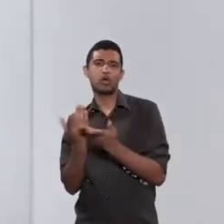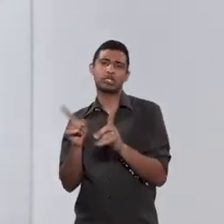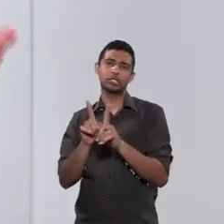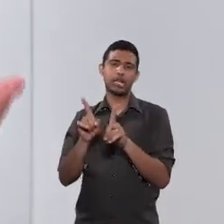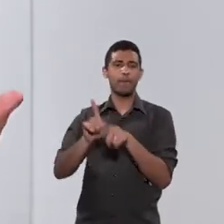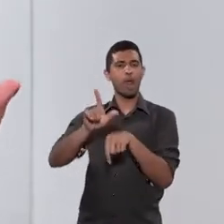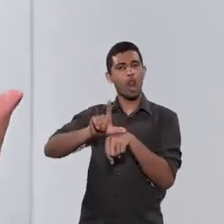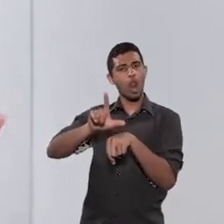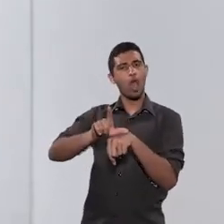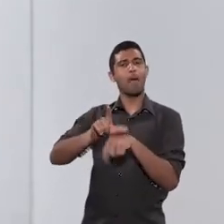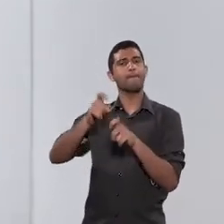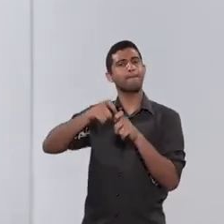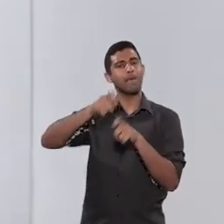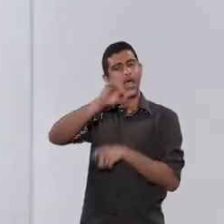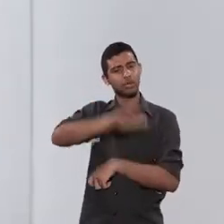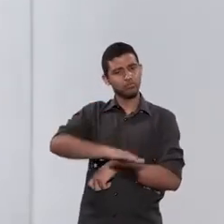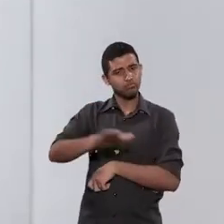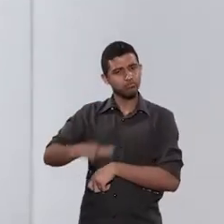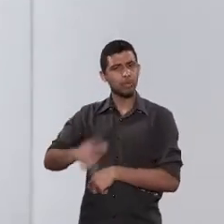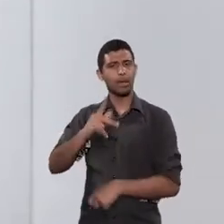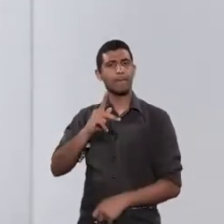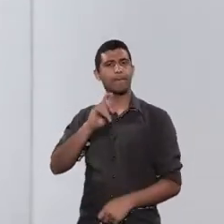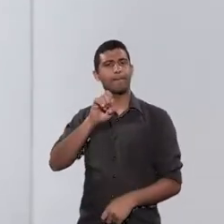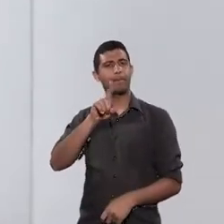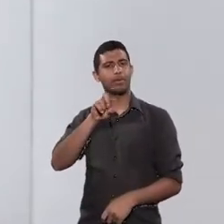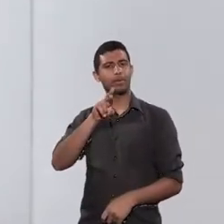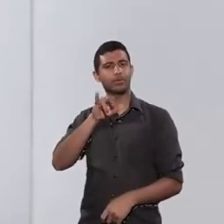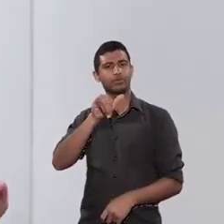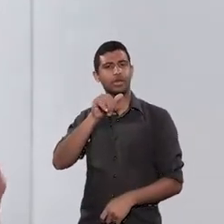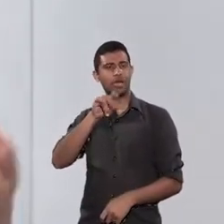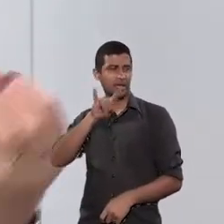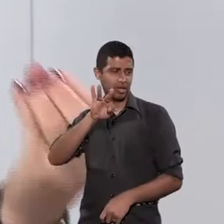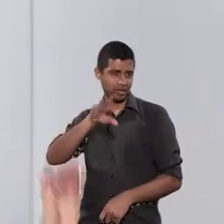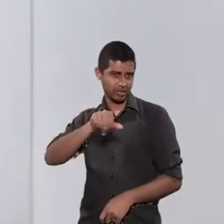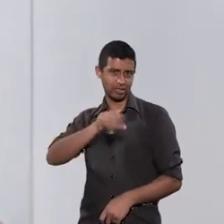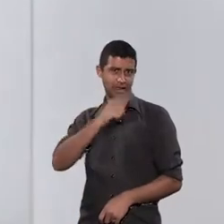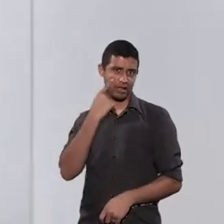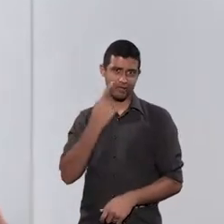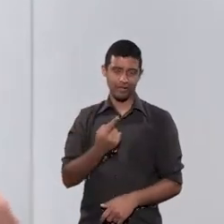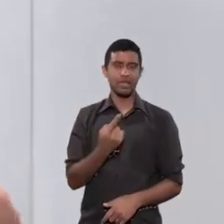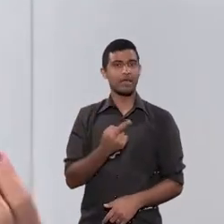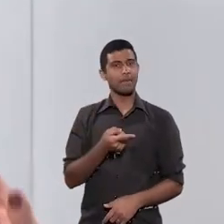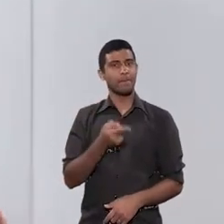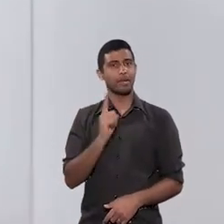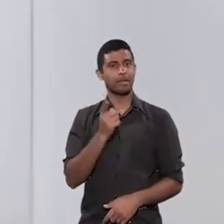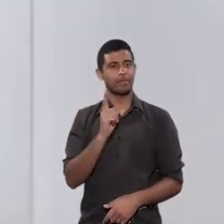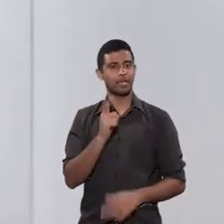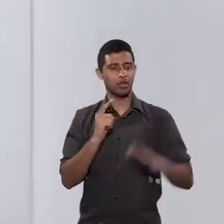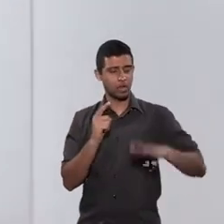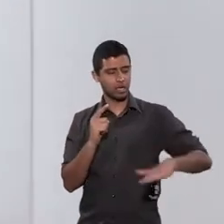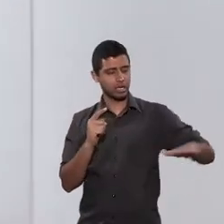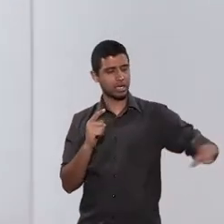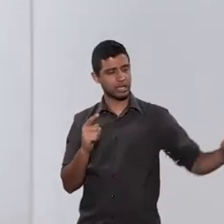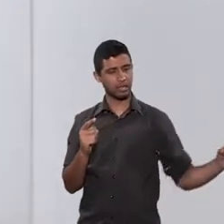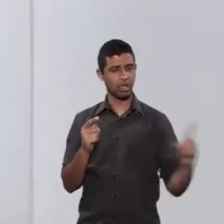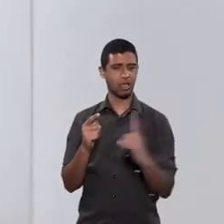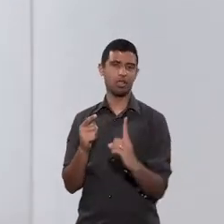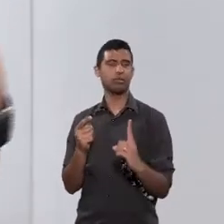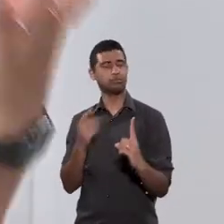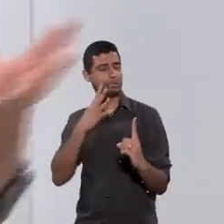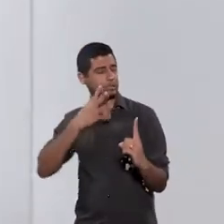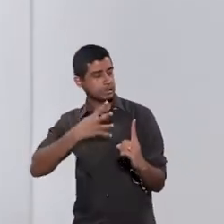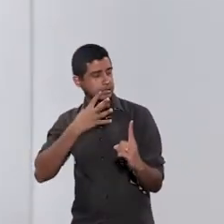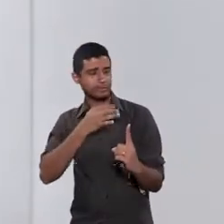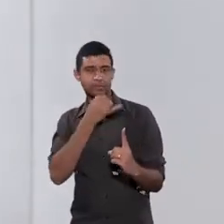os consultórios de pediatras, que são os primeiros que recebem essas crianças, quando há uma reclamação,